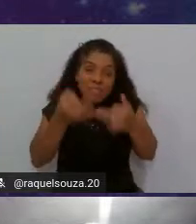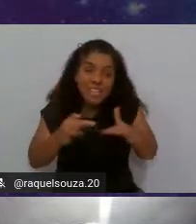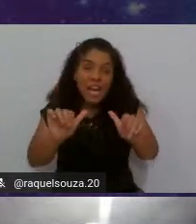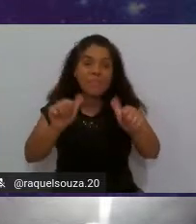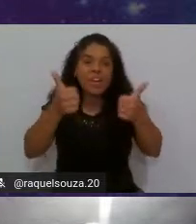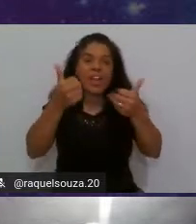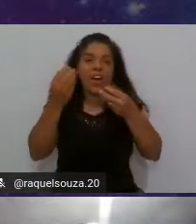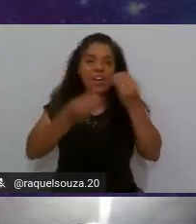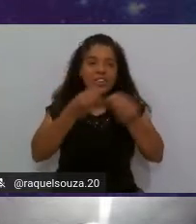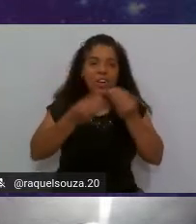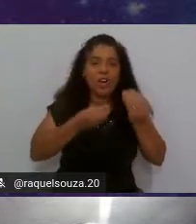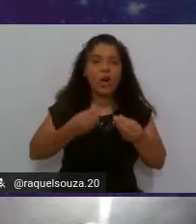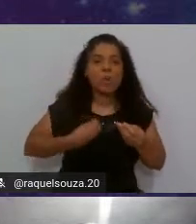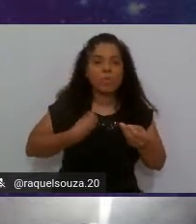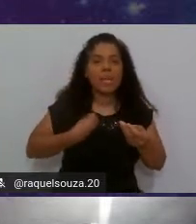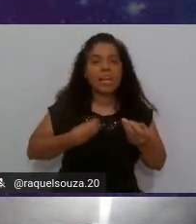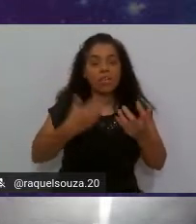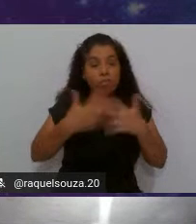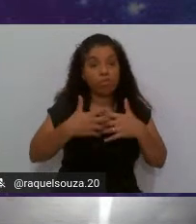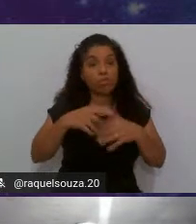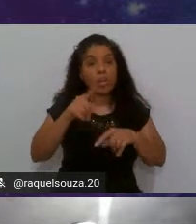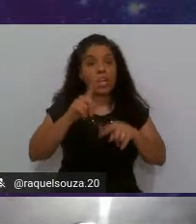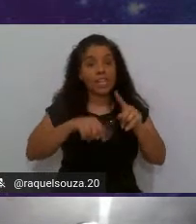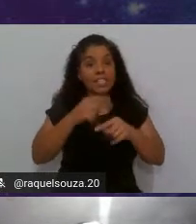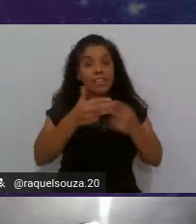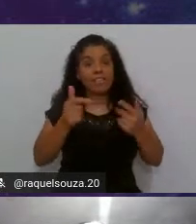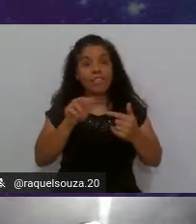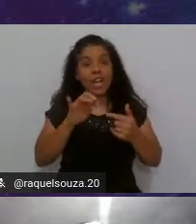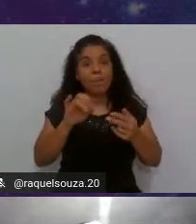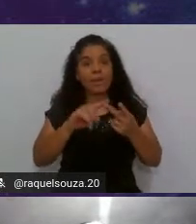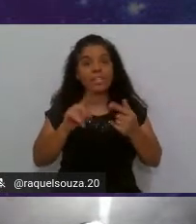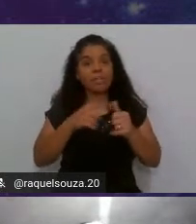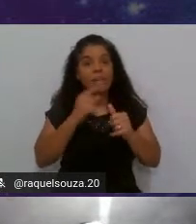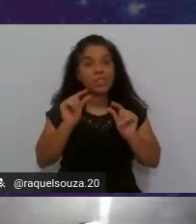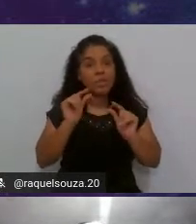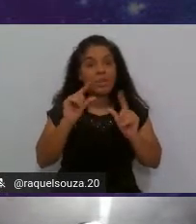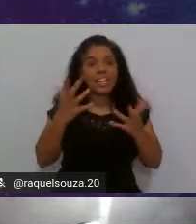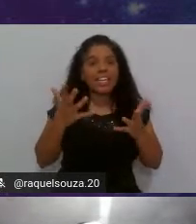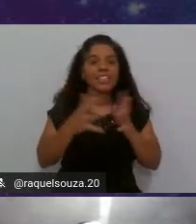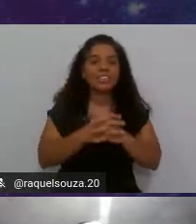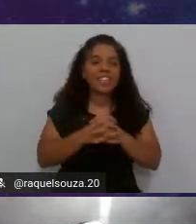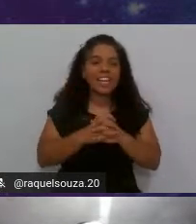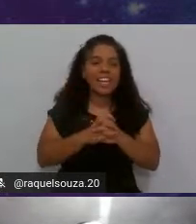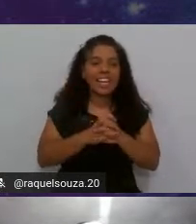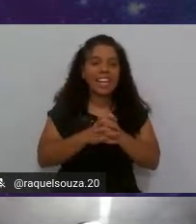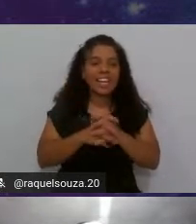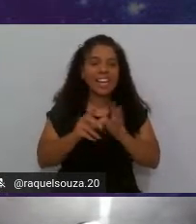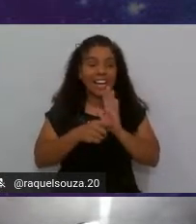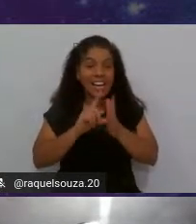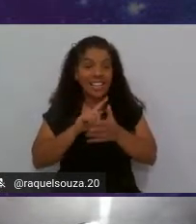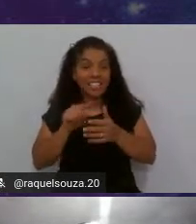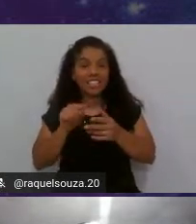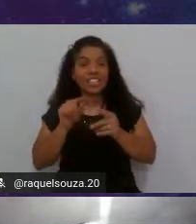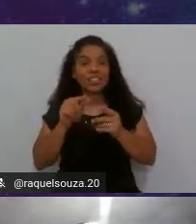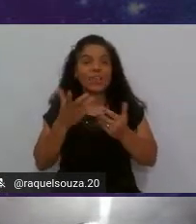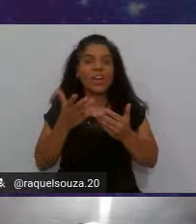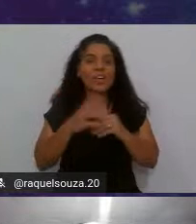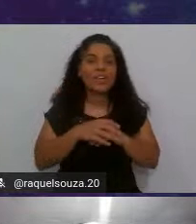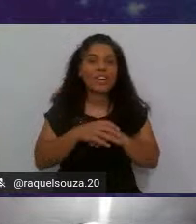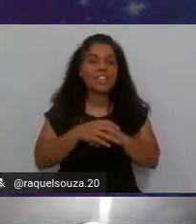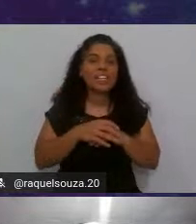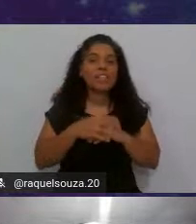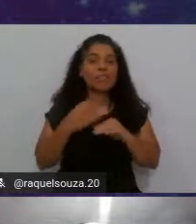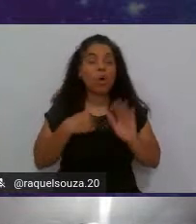que funciona essa ferramenta mas um pouquinho antes disso eu vou me